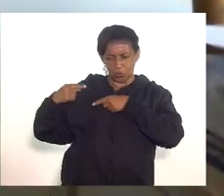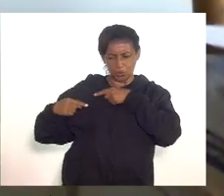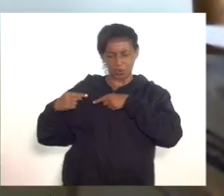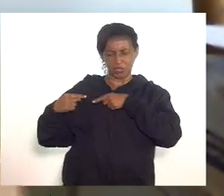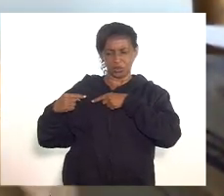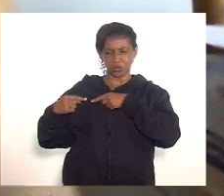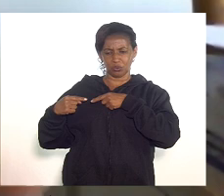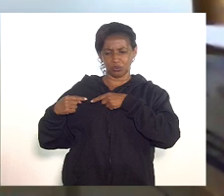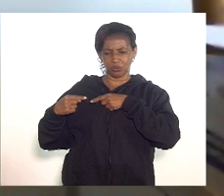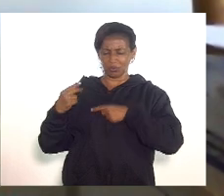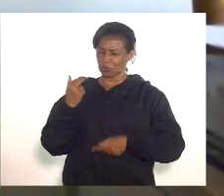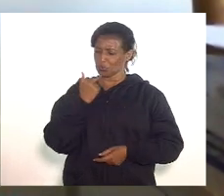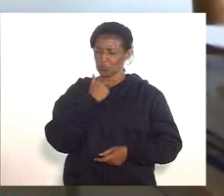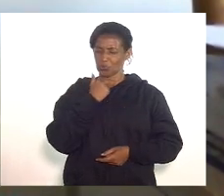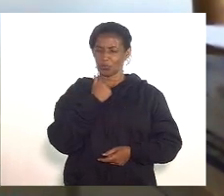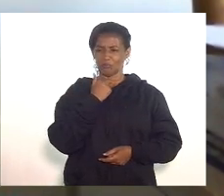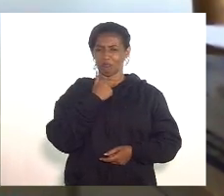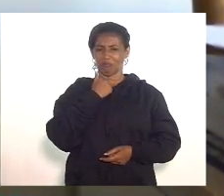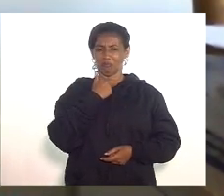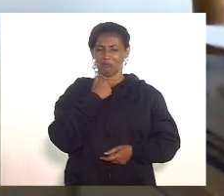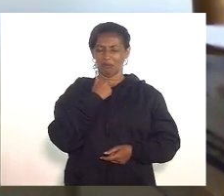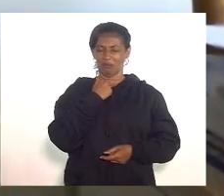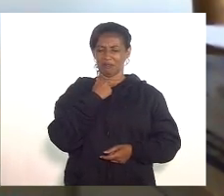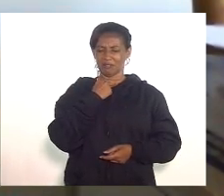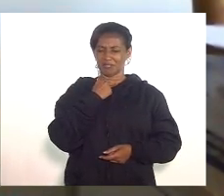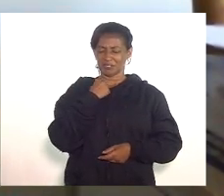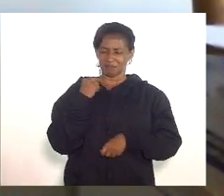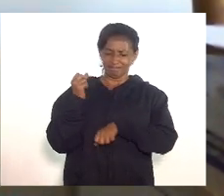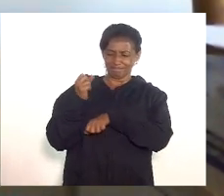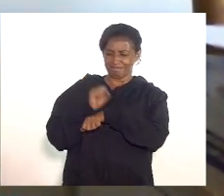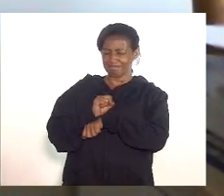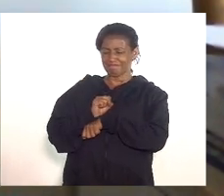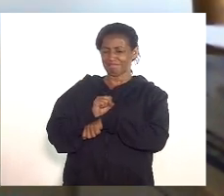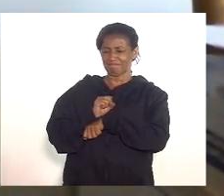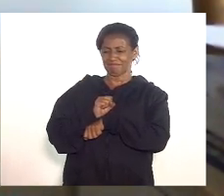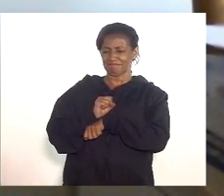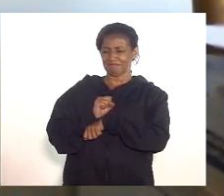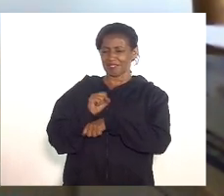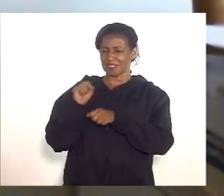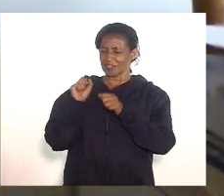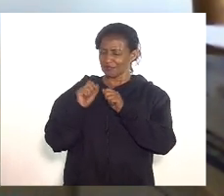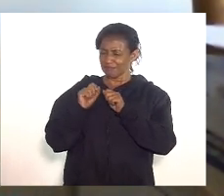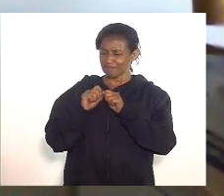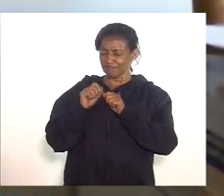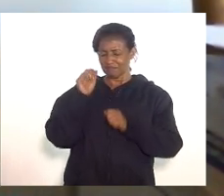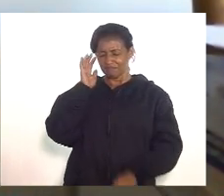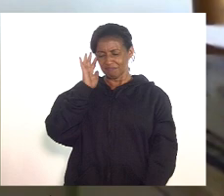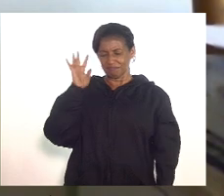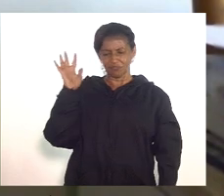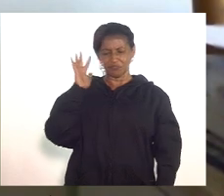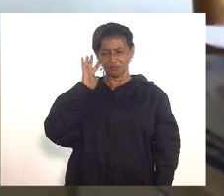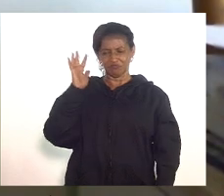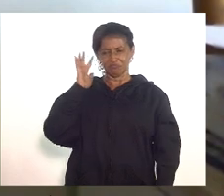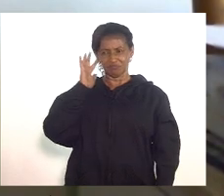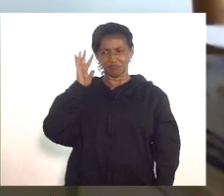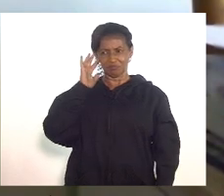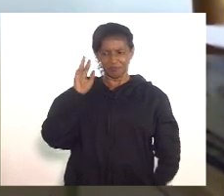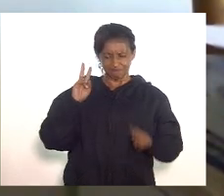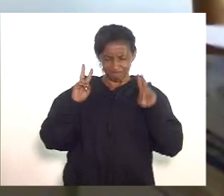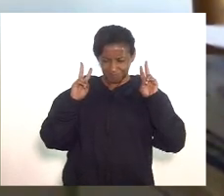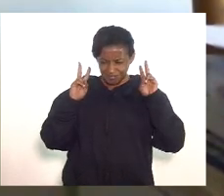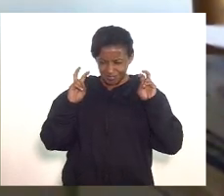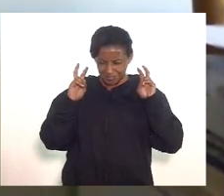novamente deixar de fazer essa reflexão sobre o tema